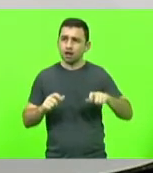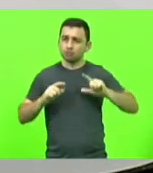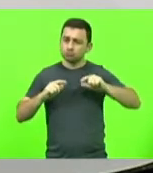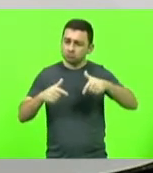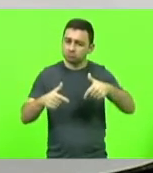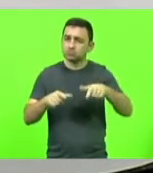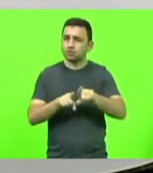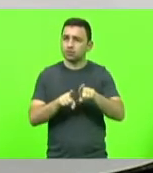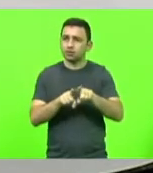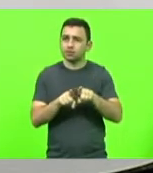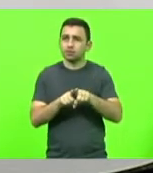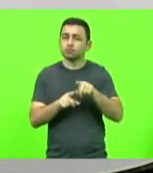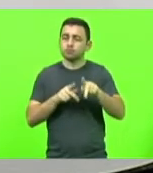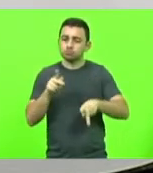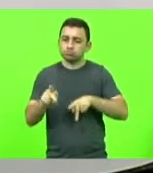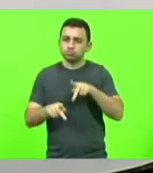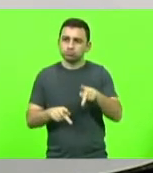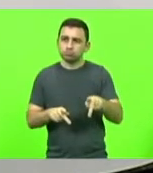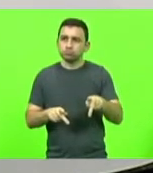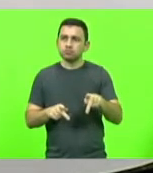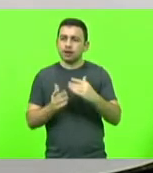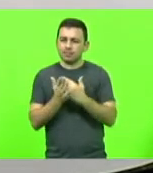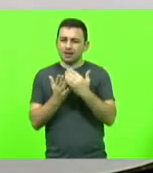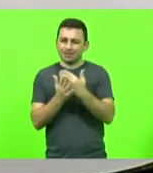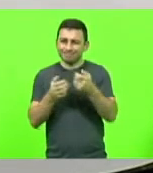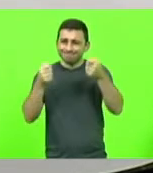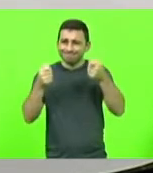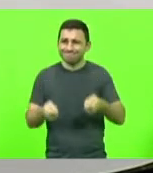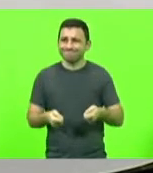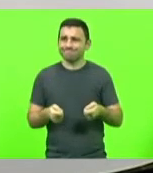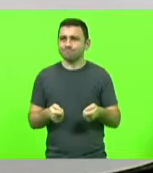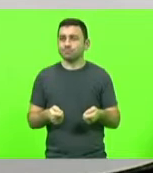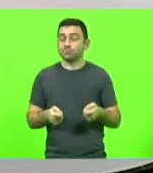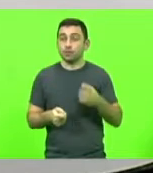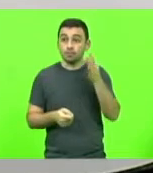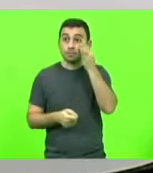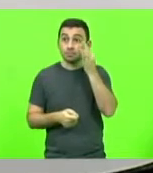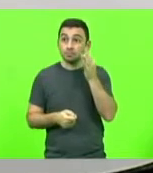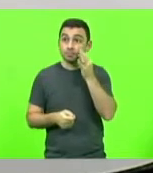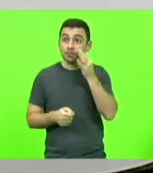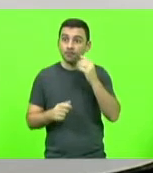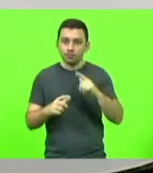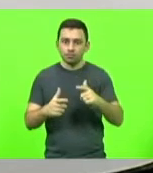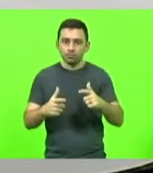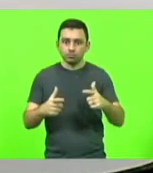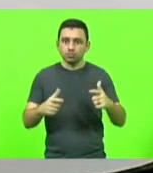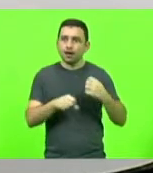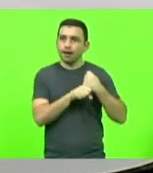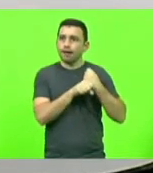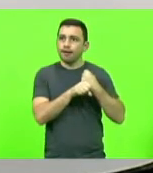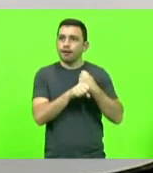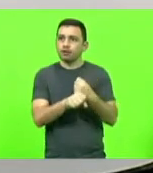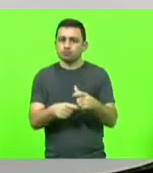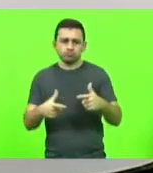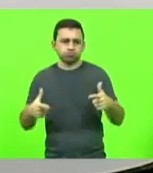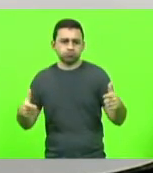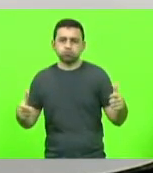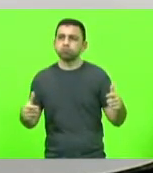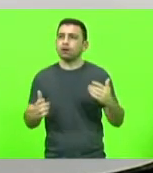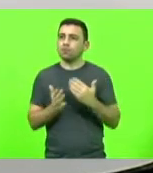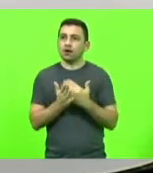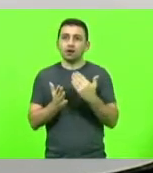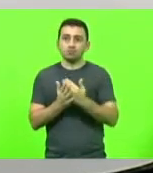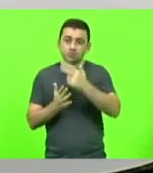da população e com mais firmeza. Mafra é uma cidade que cresceu muito nos últimos anos, toda a região. E ela